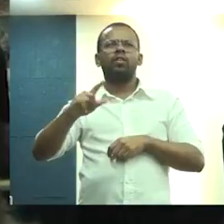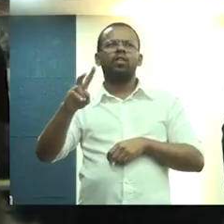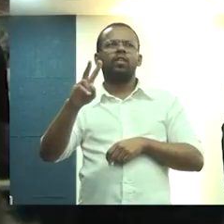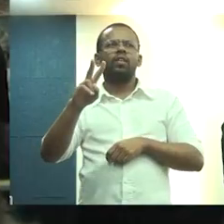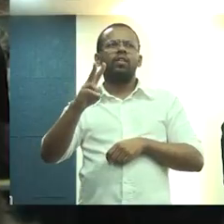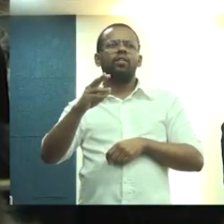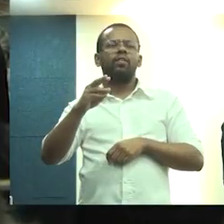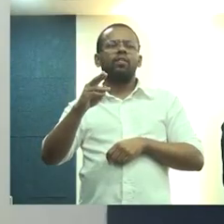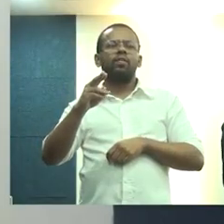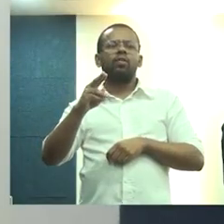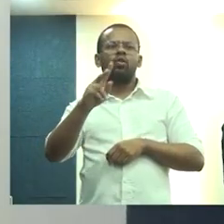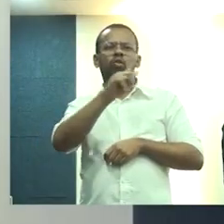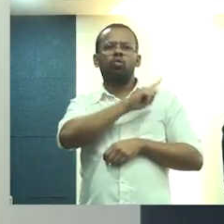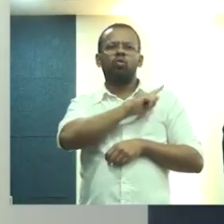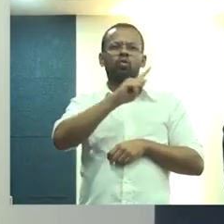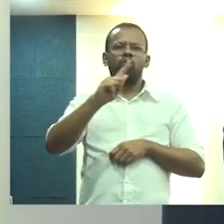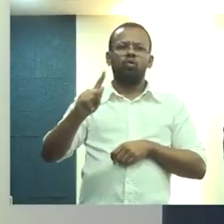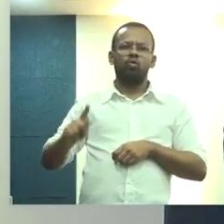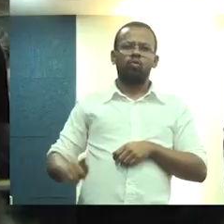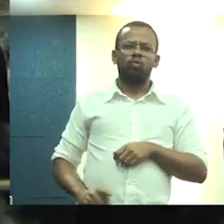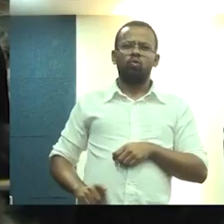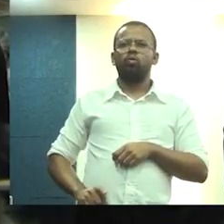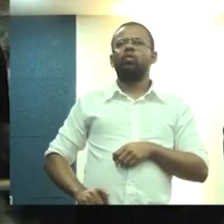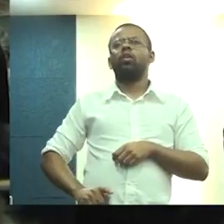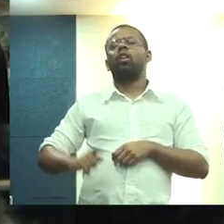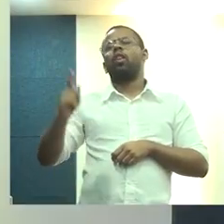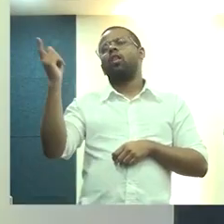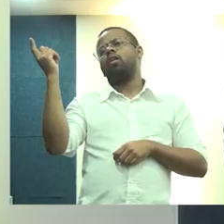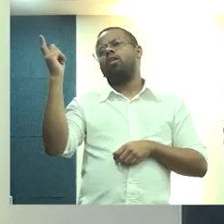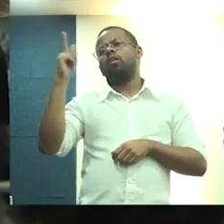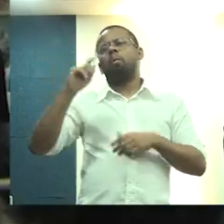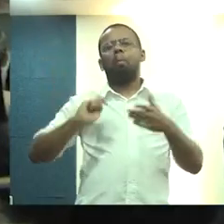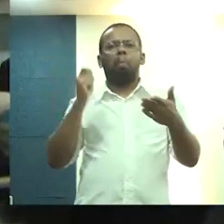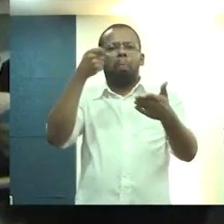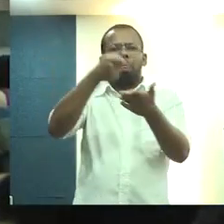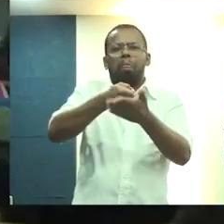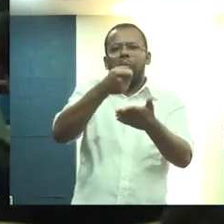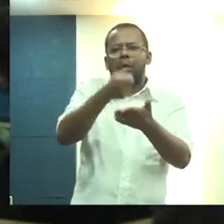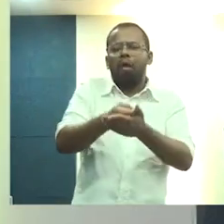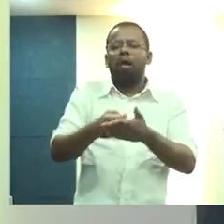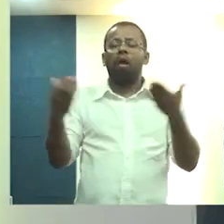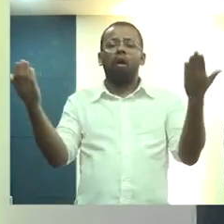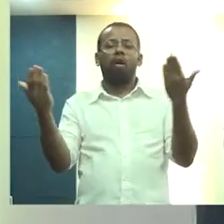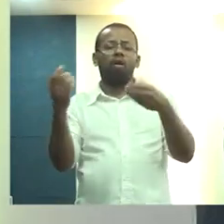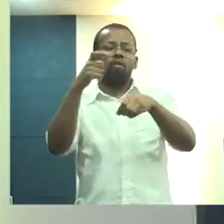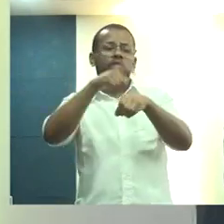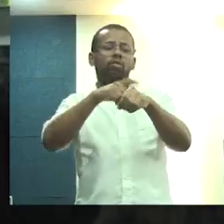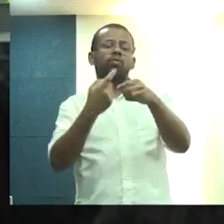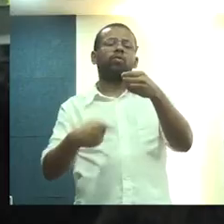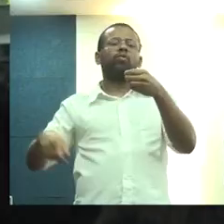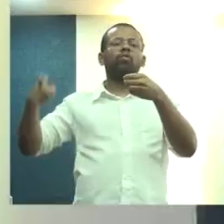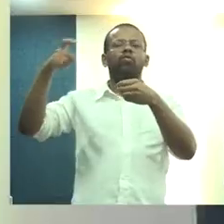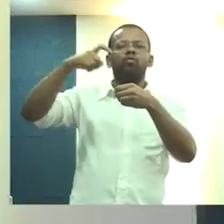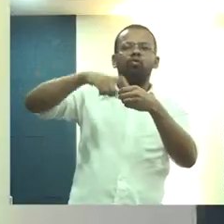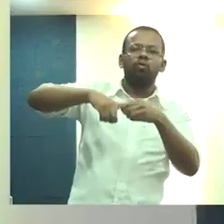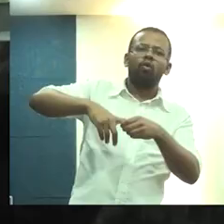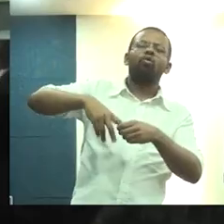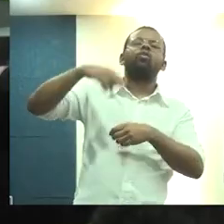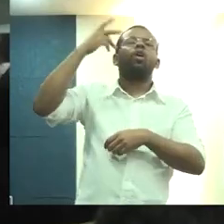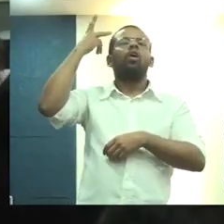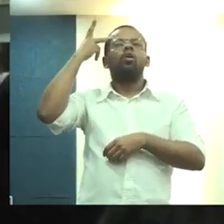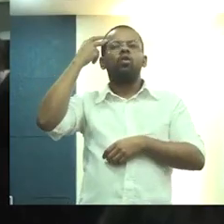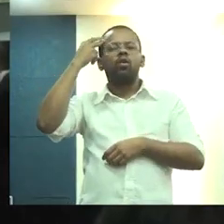um governo fascista. Nesse momento em que se retoma as coisas, a gente